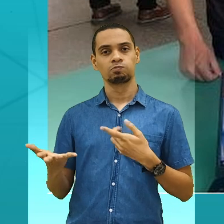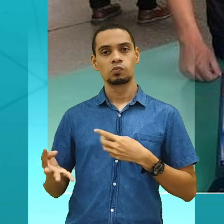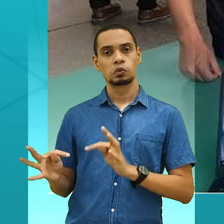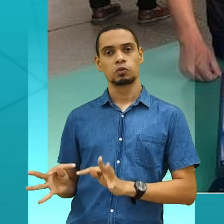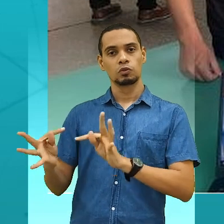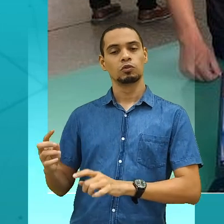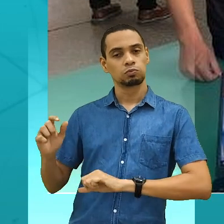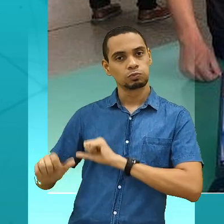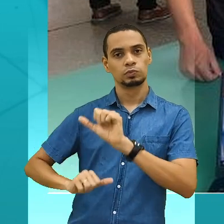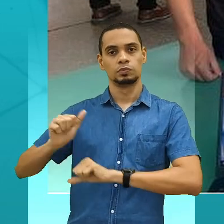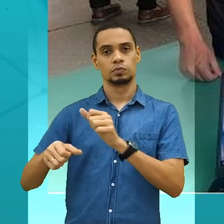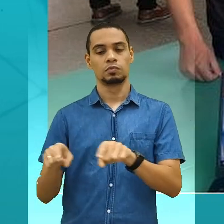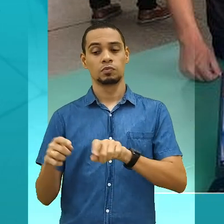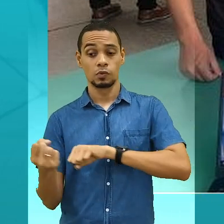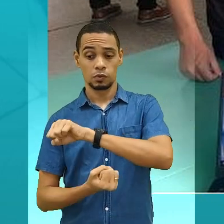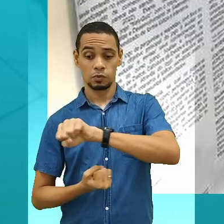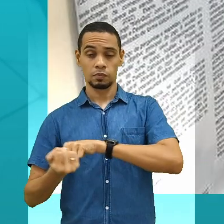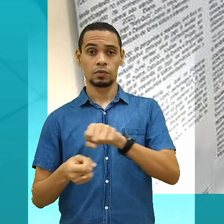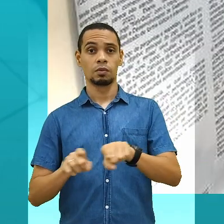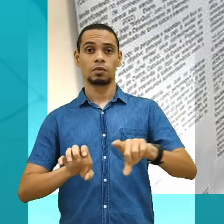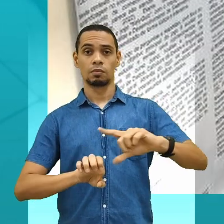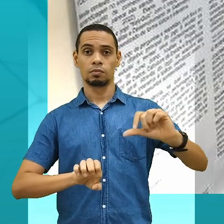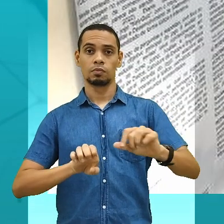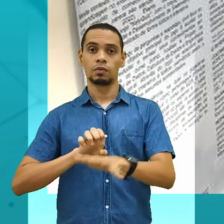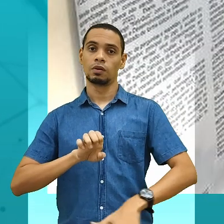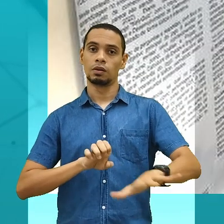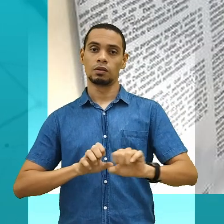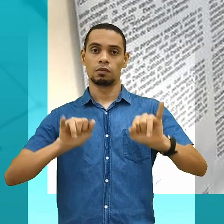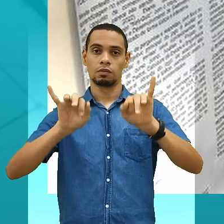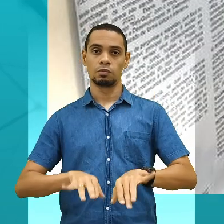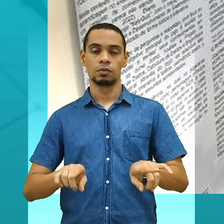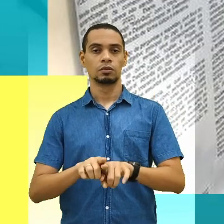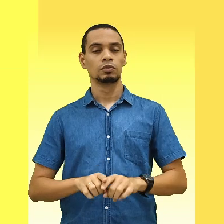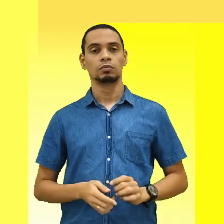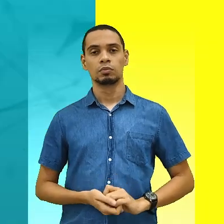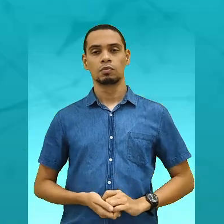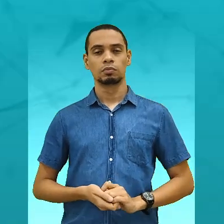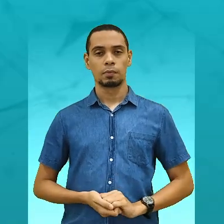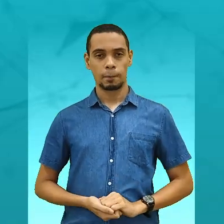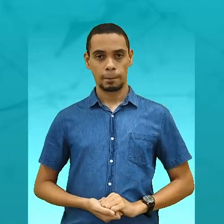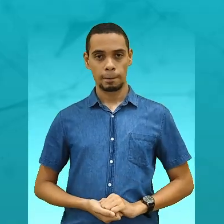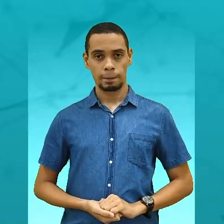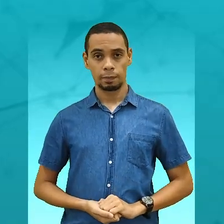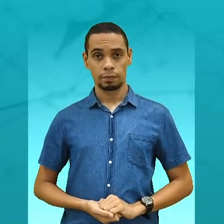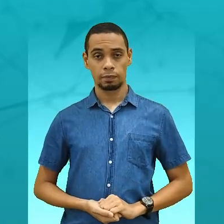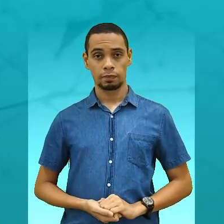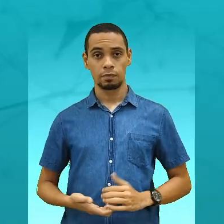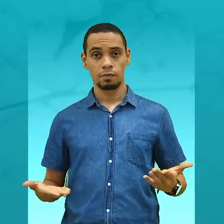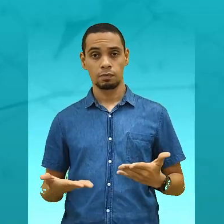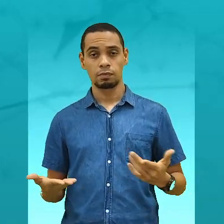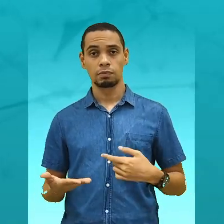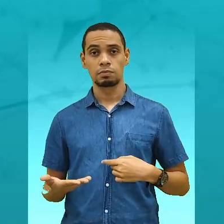tecnológica, sustentável e o empreendedorismo na área de informática e computação. Outubro Rosa é uma